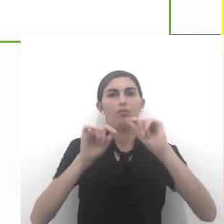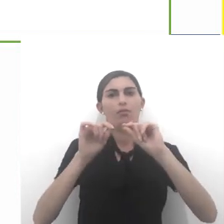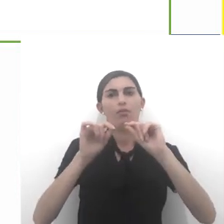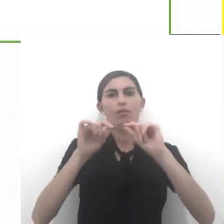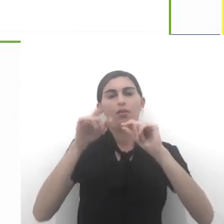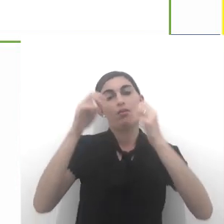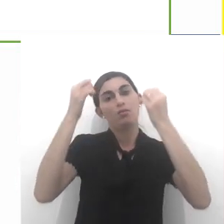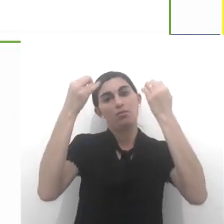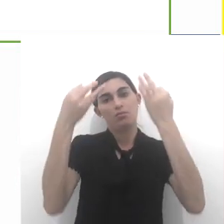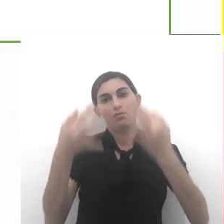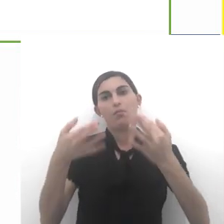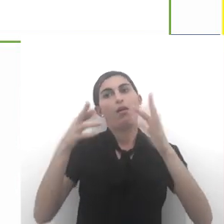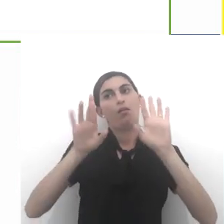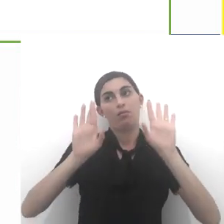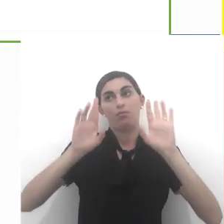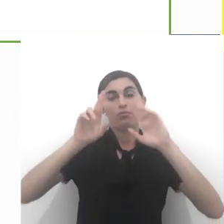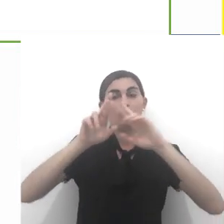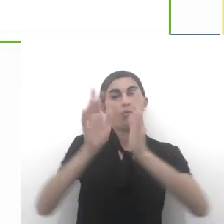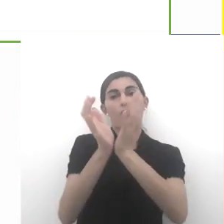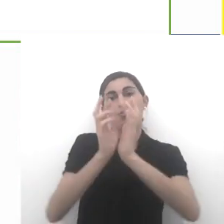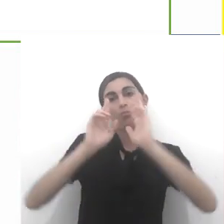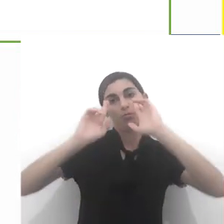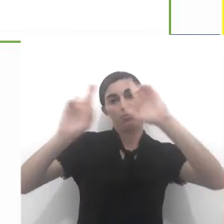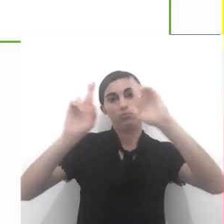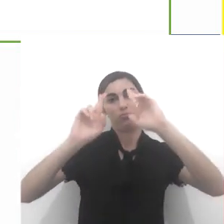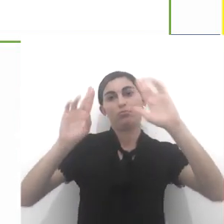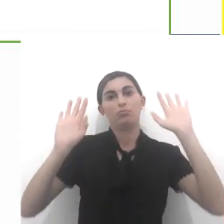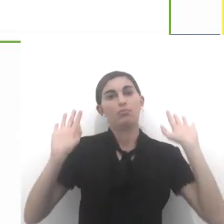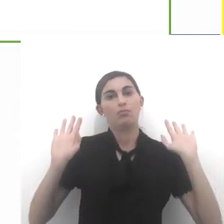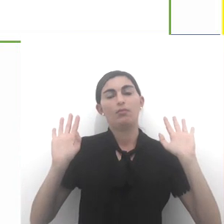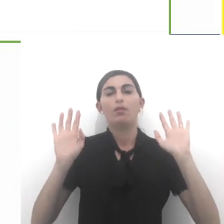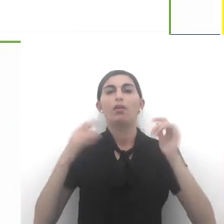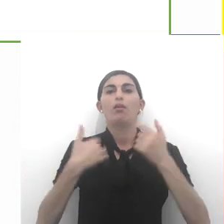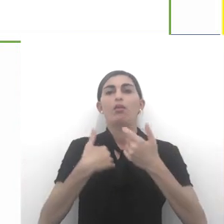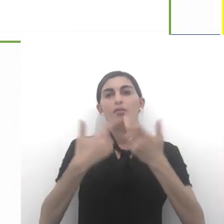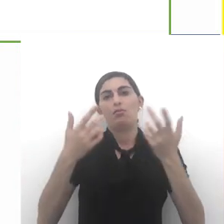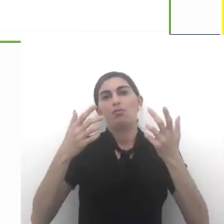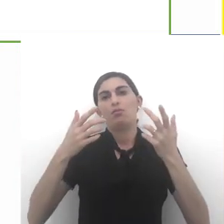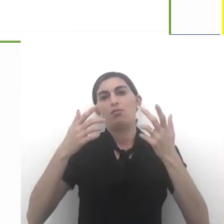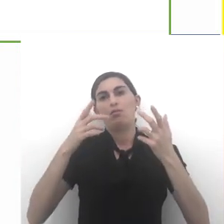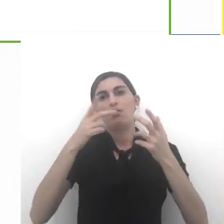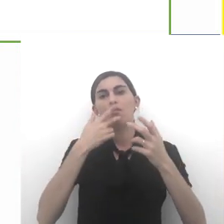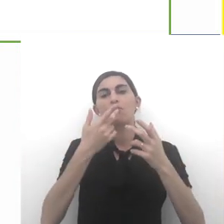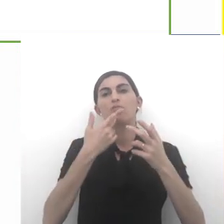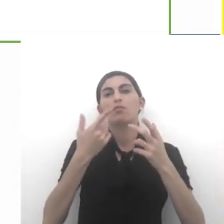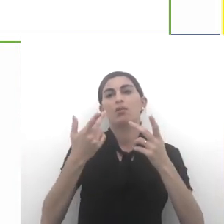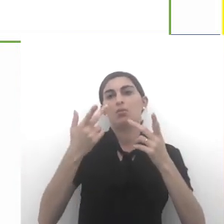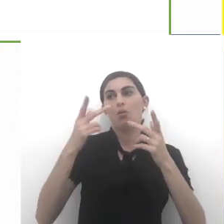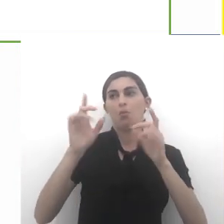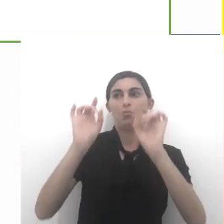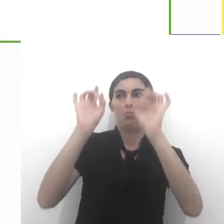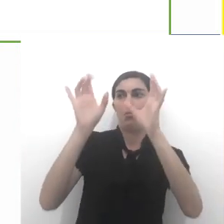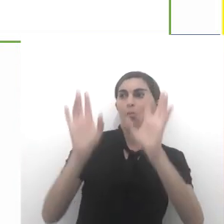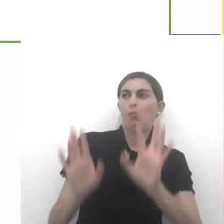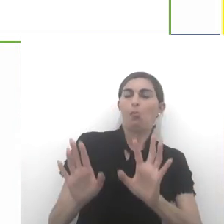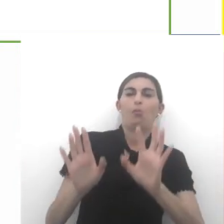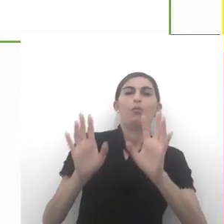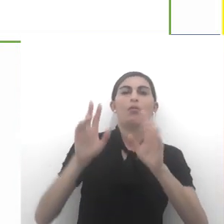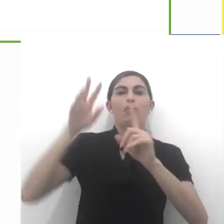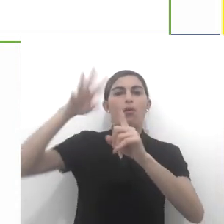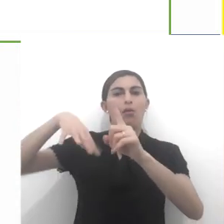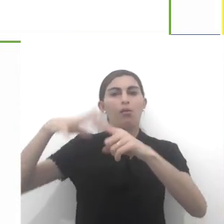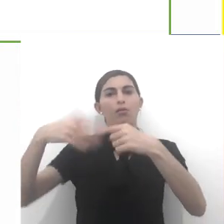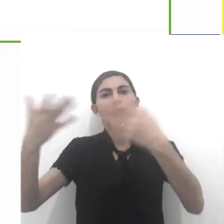sanduís são respeitados e são denominados santos vivos, videntes e